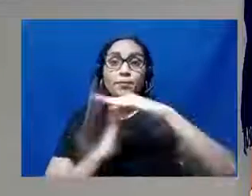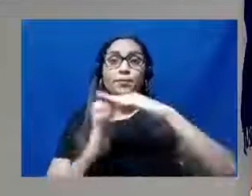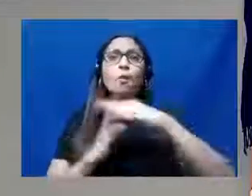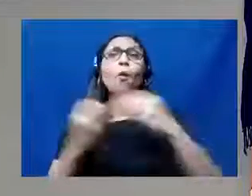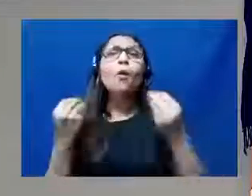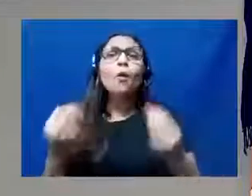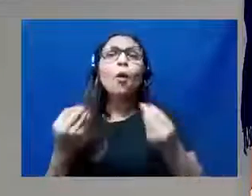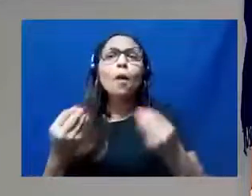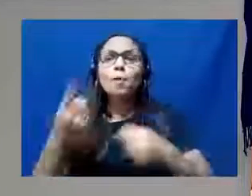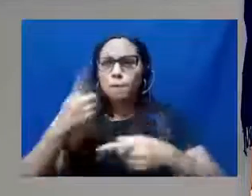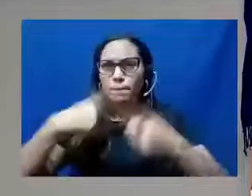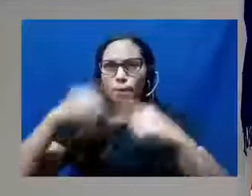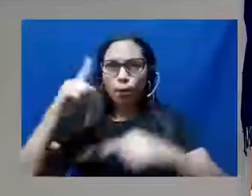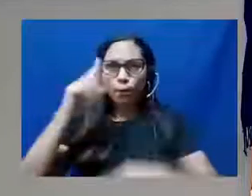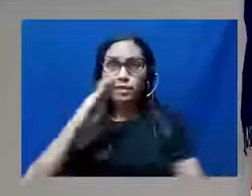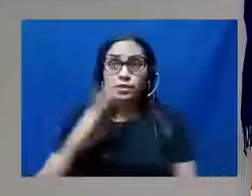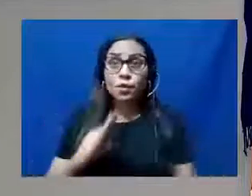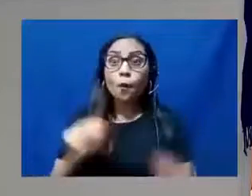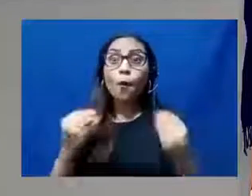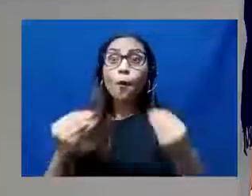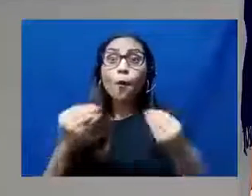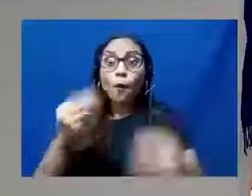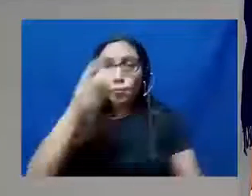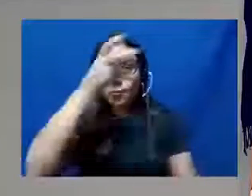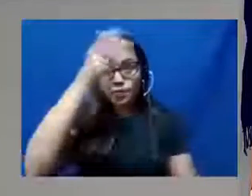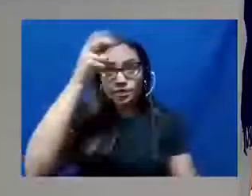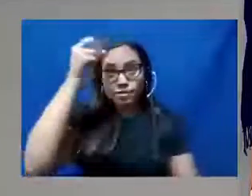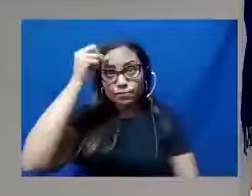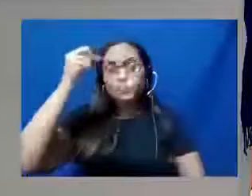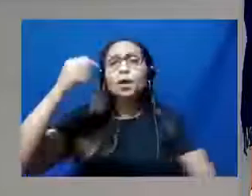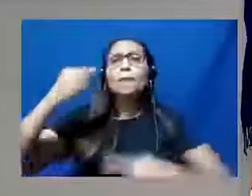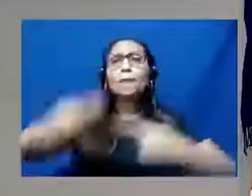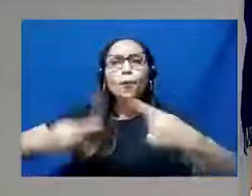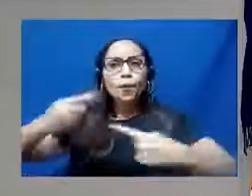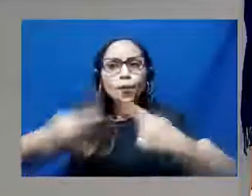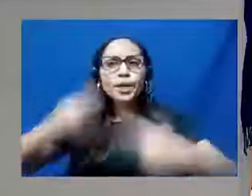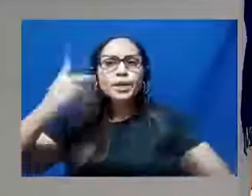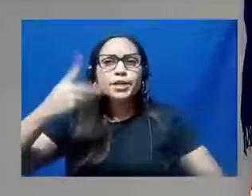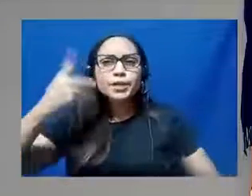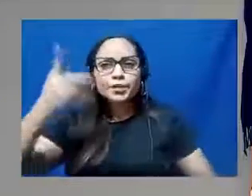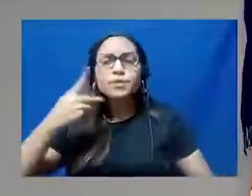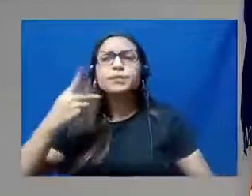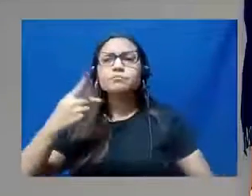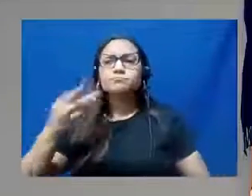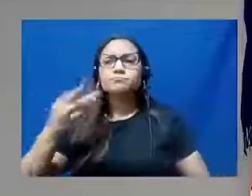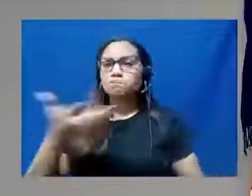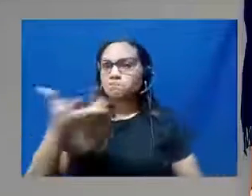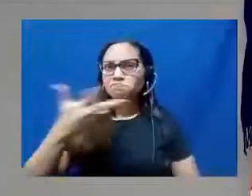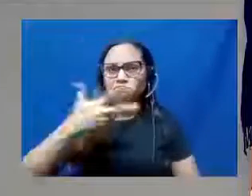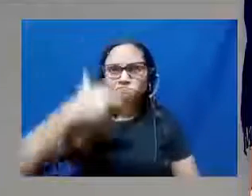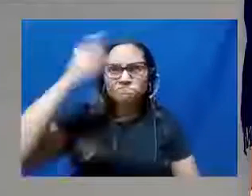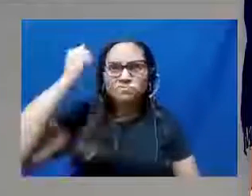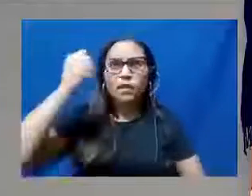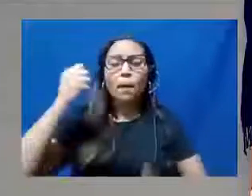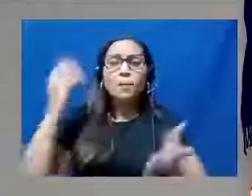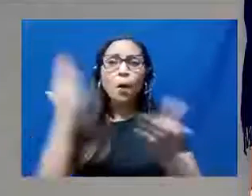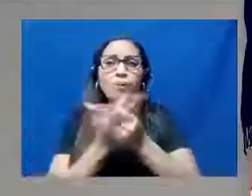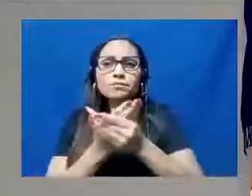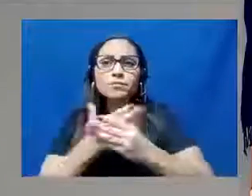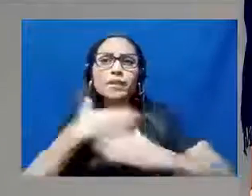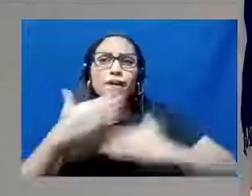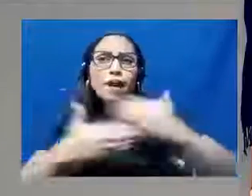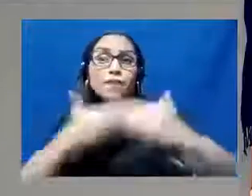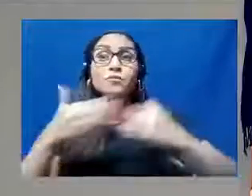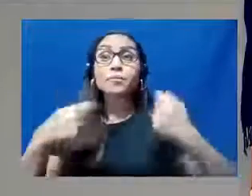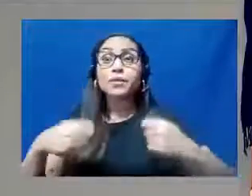Brasil? Como nós vamos crescer o município? Com políticas estadias, com políticas de incentivo, com agilidade nos processos. Então, nós precisamos criar algumas ferramentas.